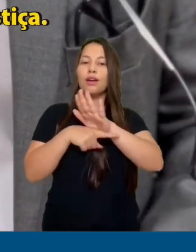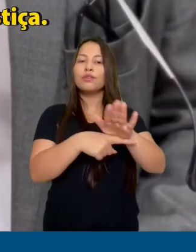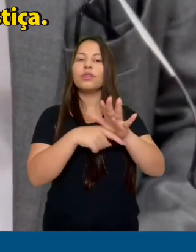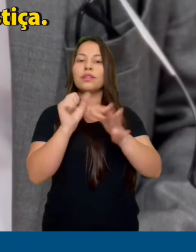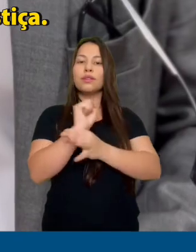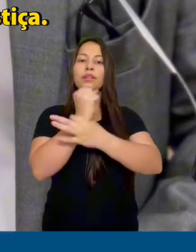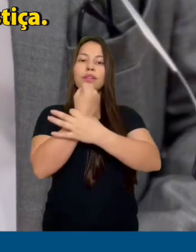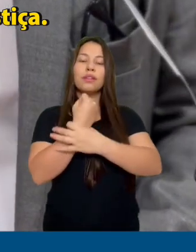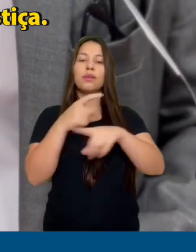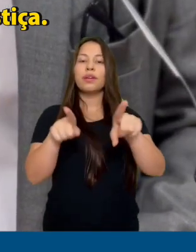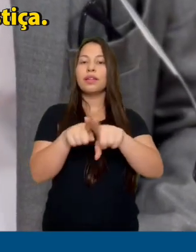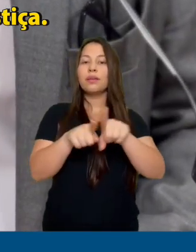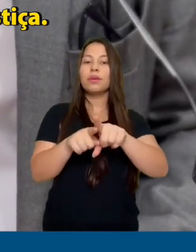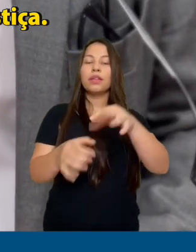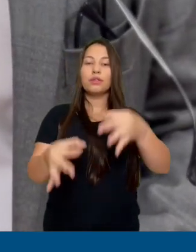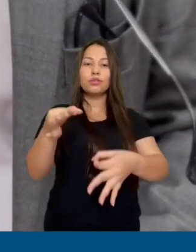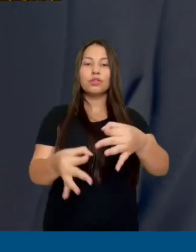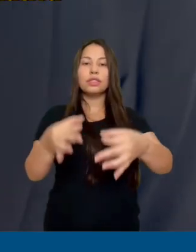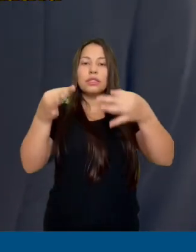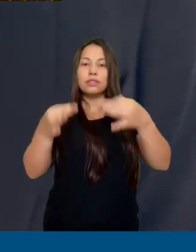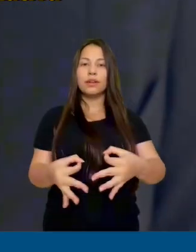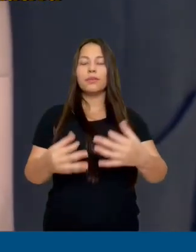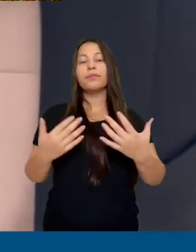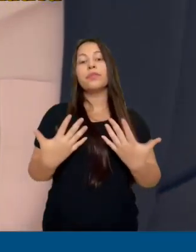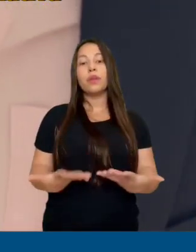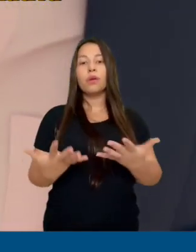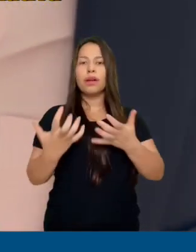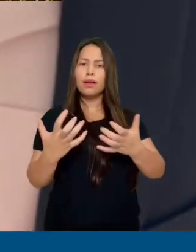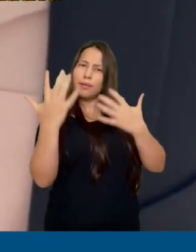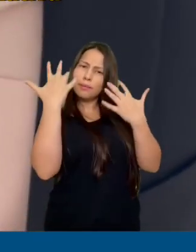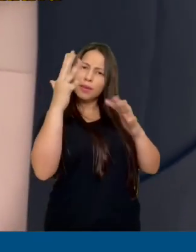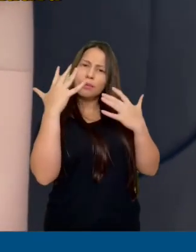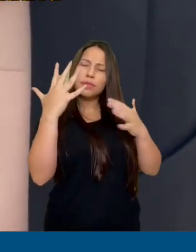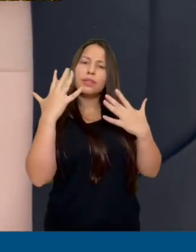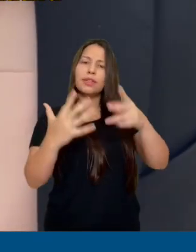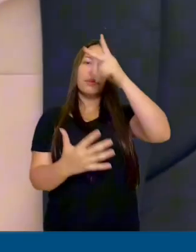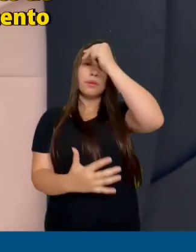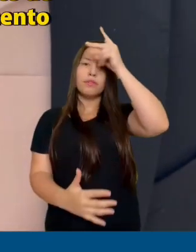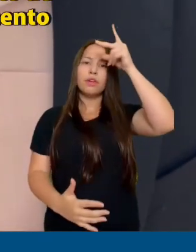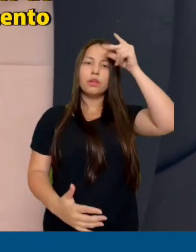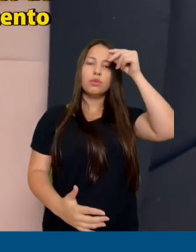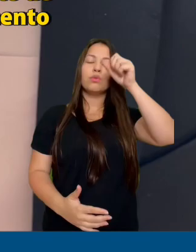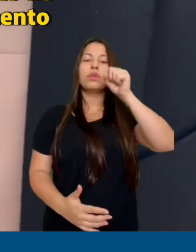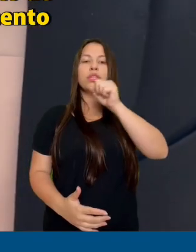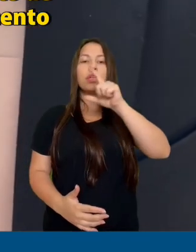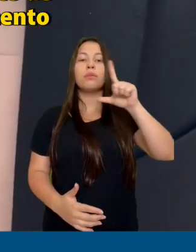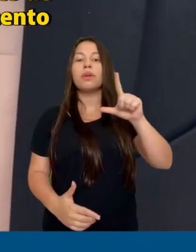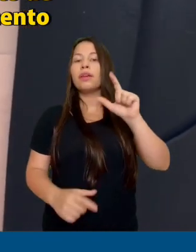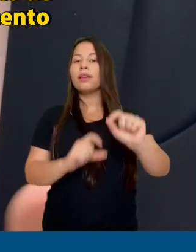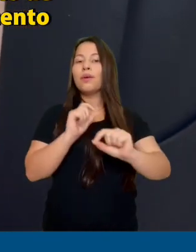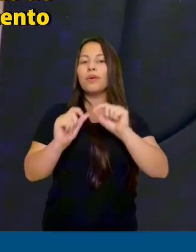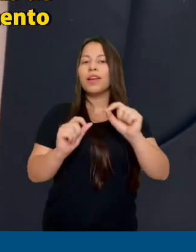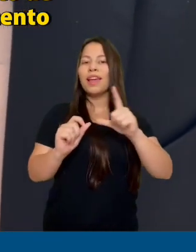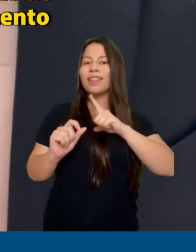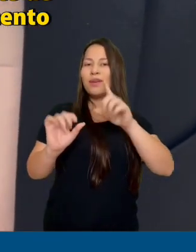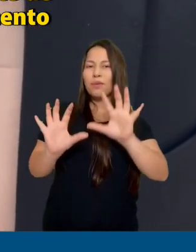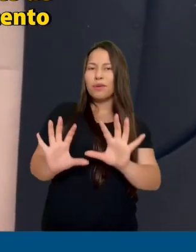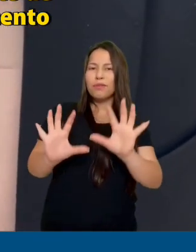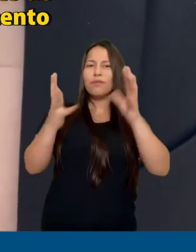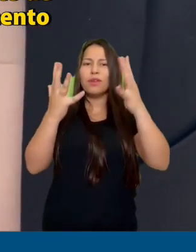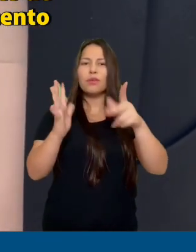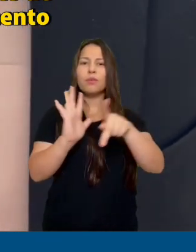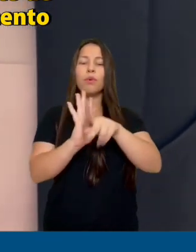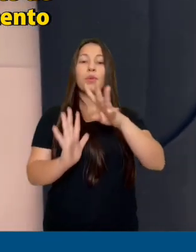e na concretização de justiça. Quero parabenizar a iniciativa da Prefeitura em promover esse evento de